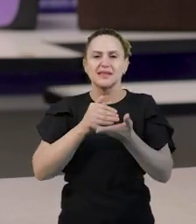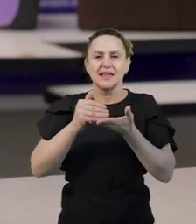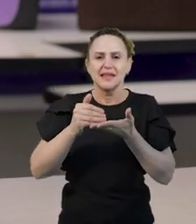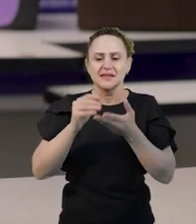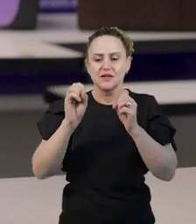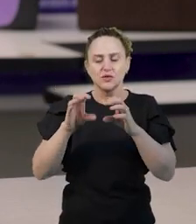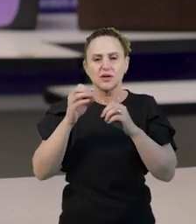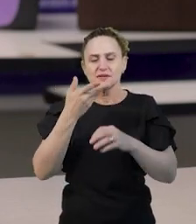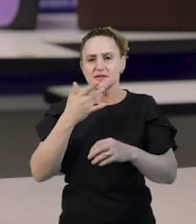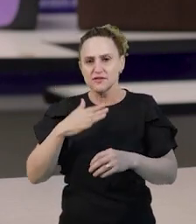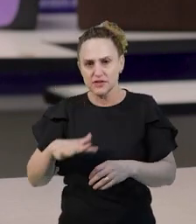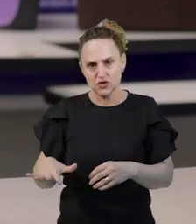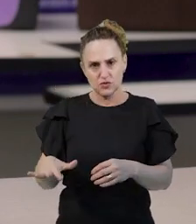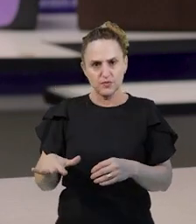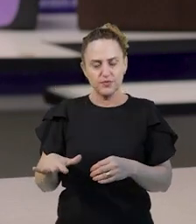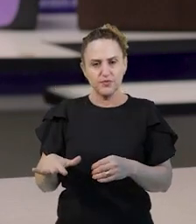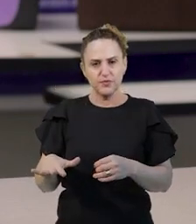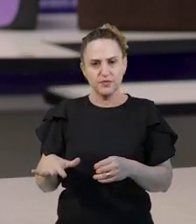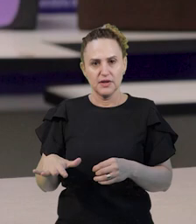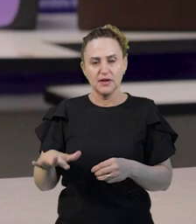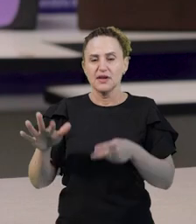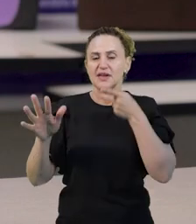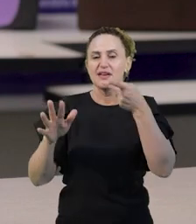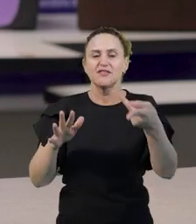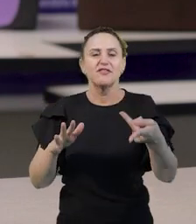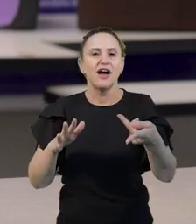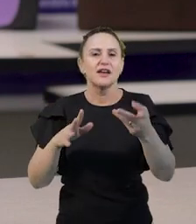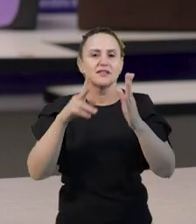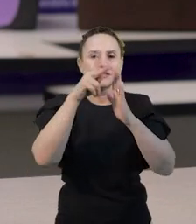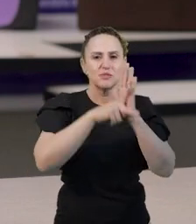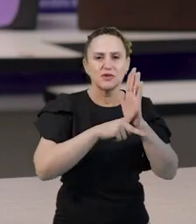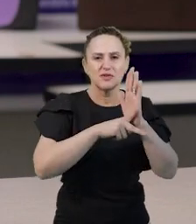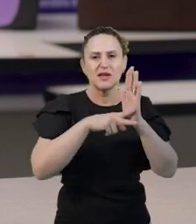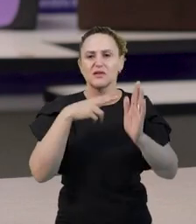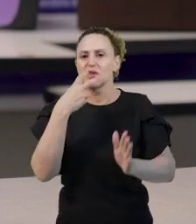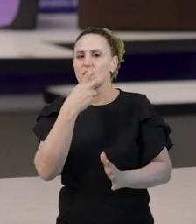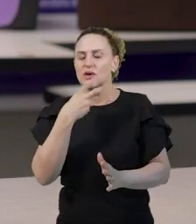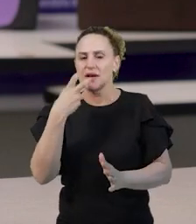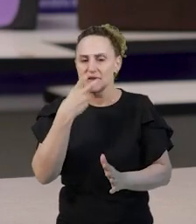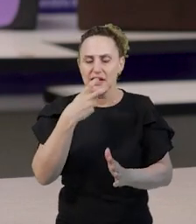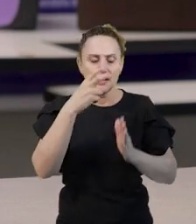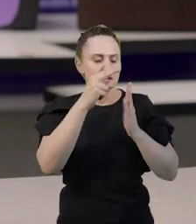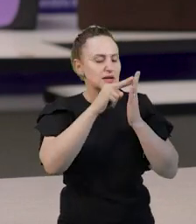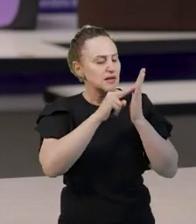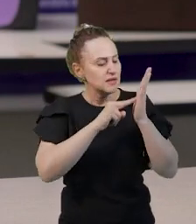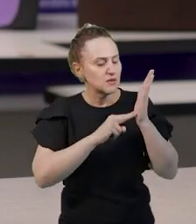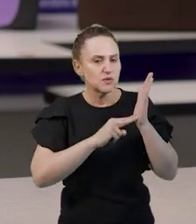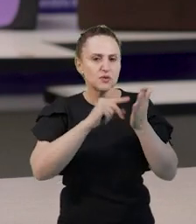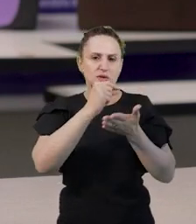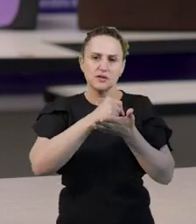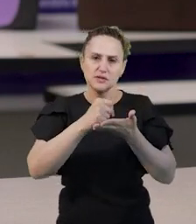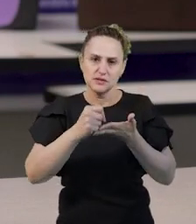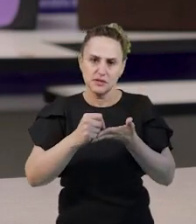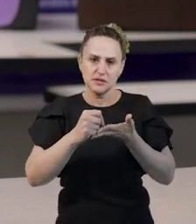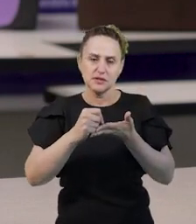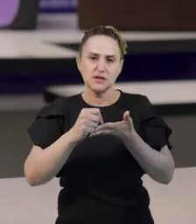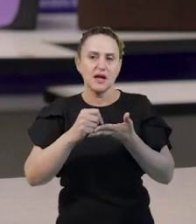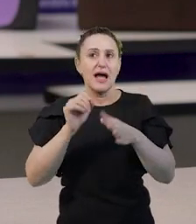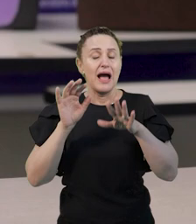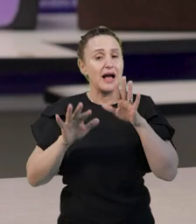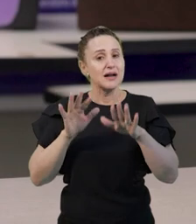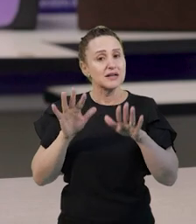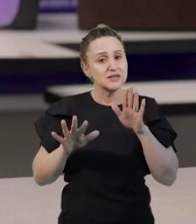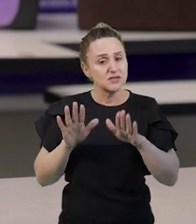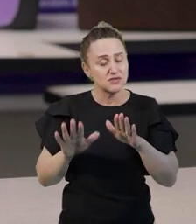infantil no que se refere a esses processos voltados à oralidade, leitura e escrita. Muitas vezes,